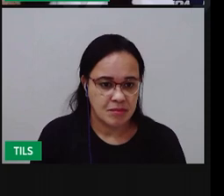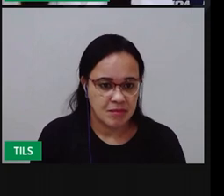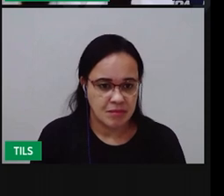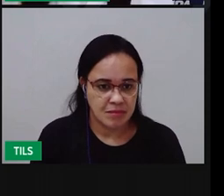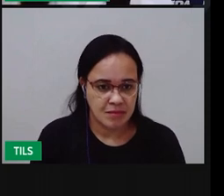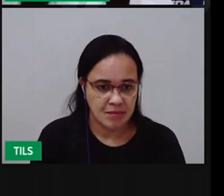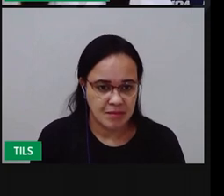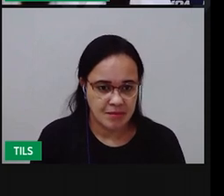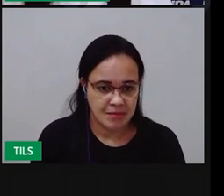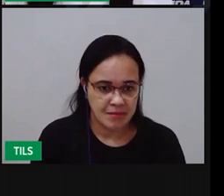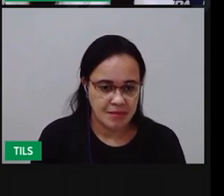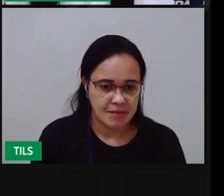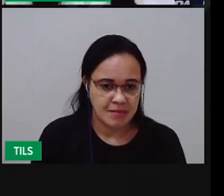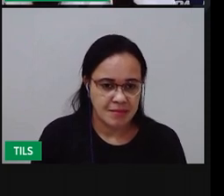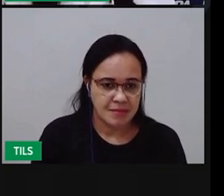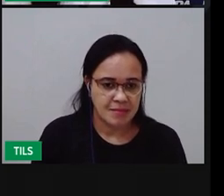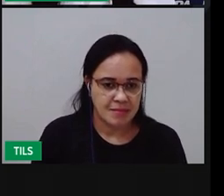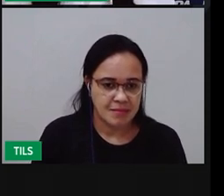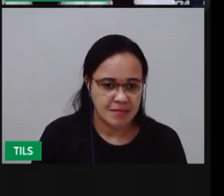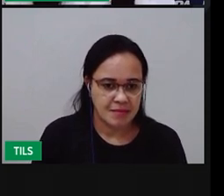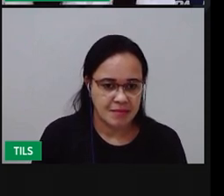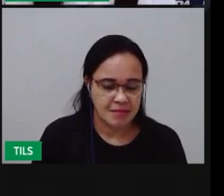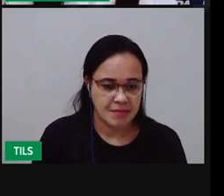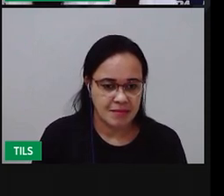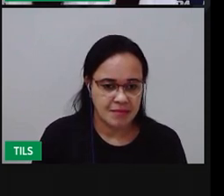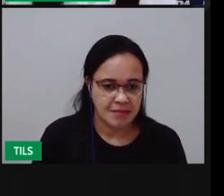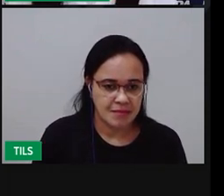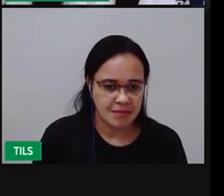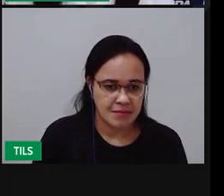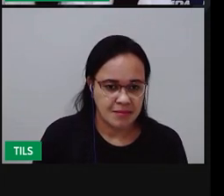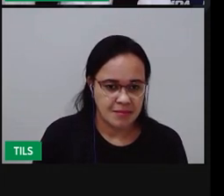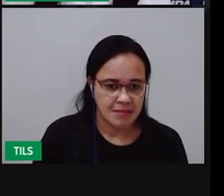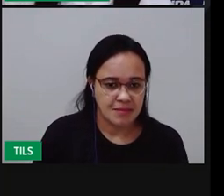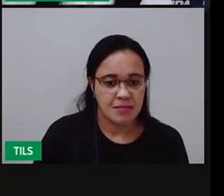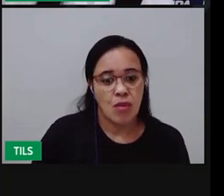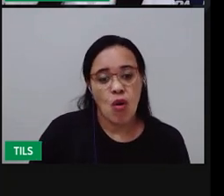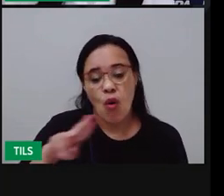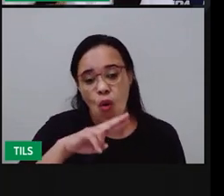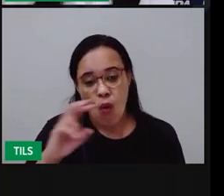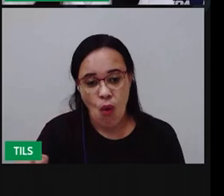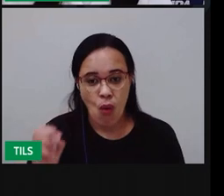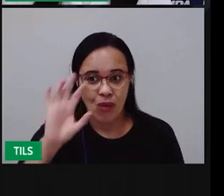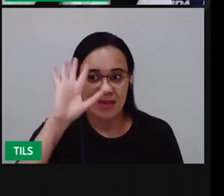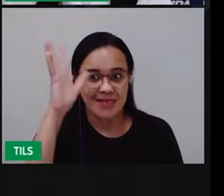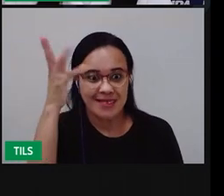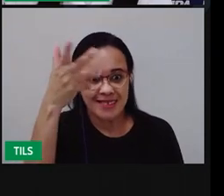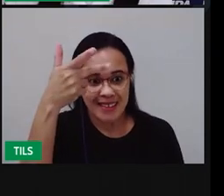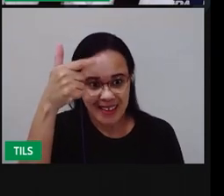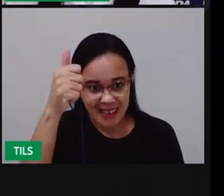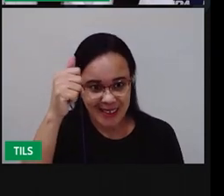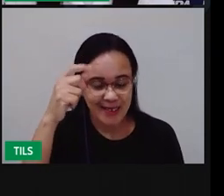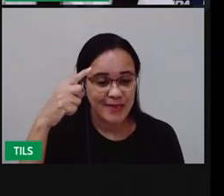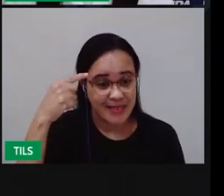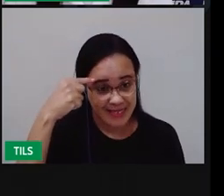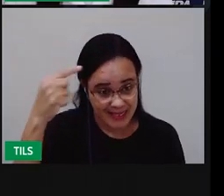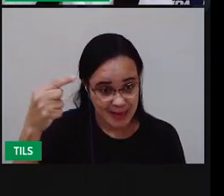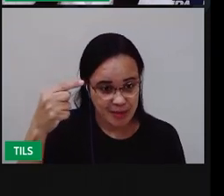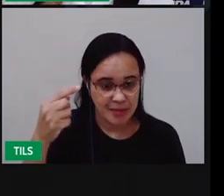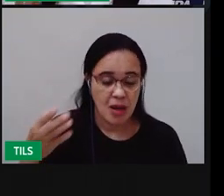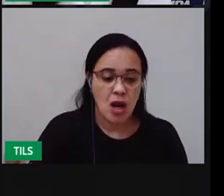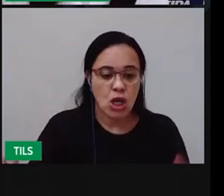escrevem O número 10 Escrevem A palavra céu Então ao chegar No 10